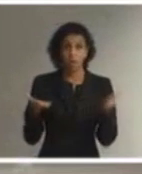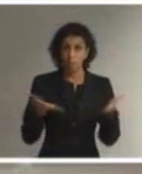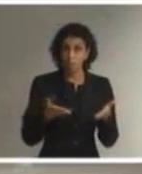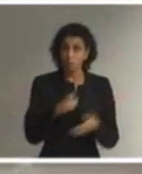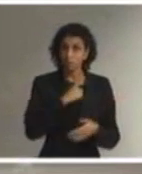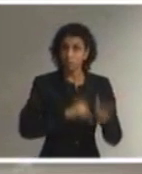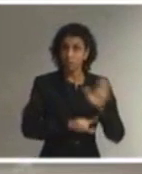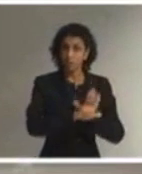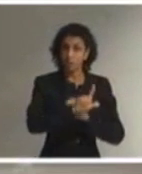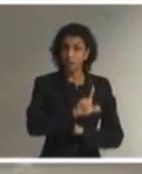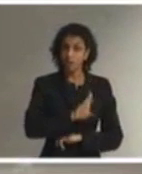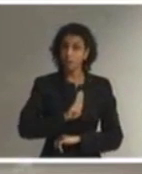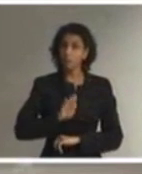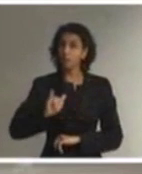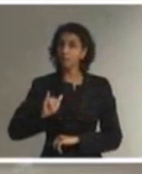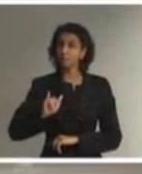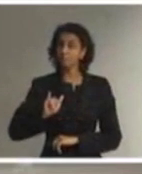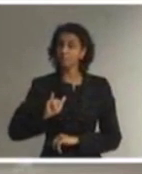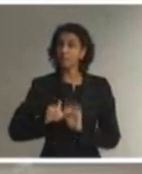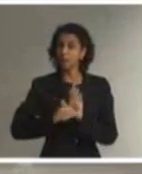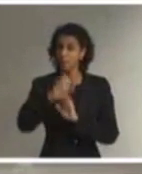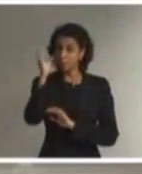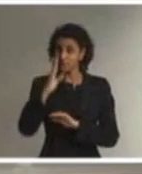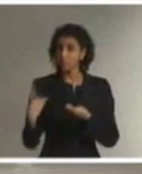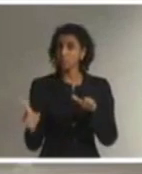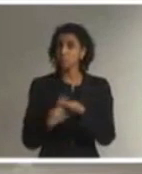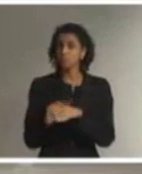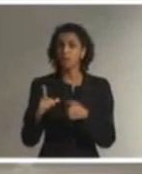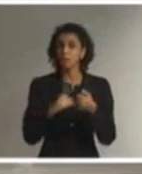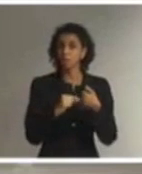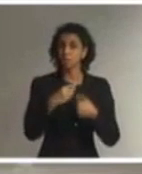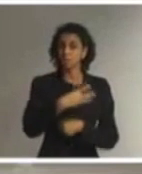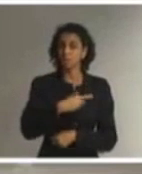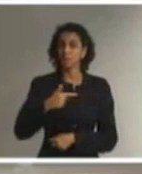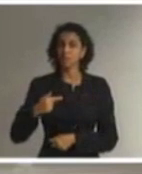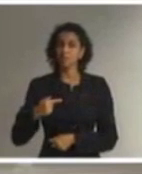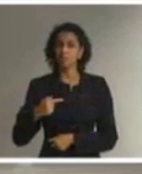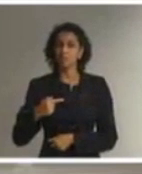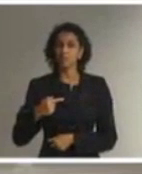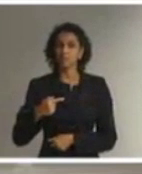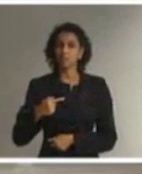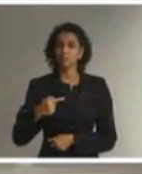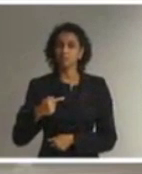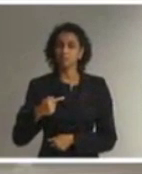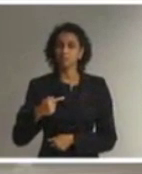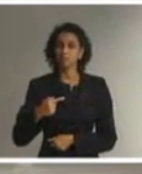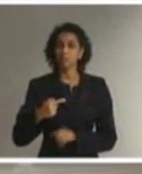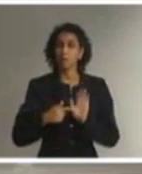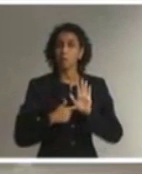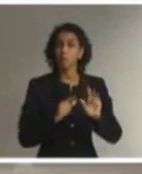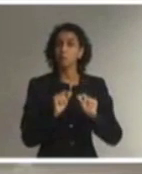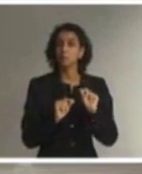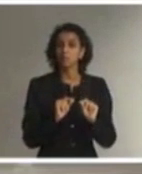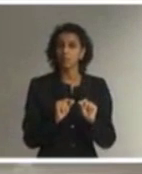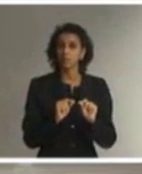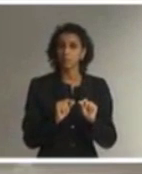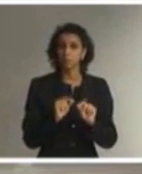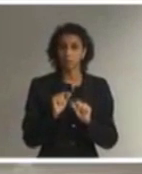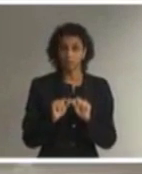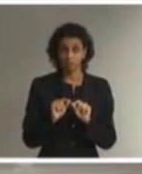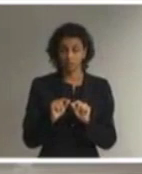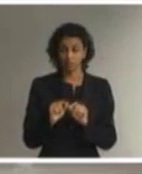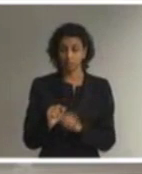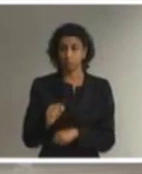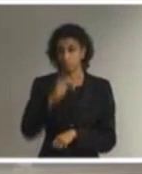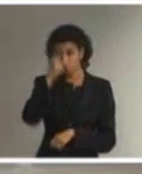temos a Lei Brasileira da Inclusão, lá no artigo 37, que nos diz que a colocação